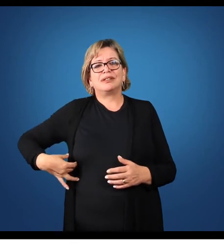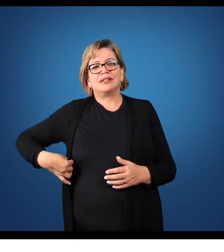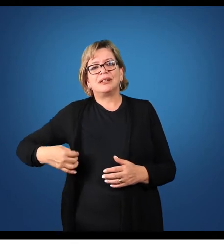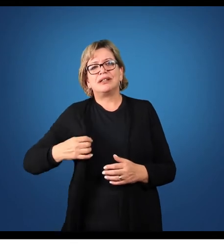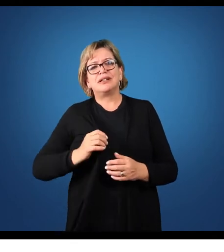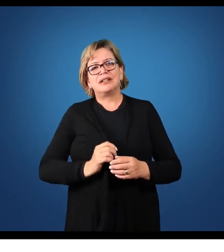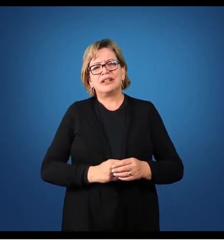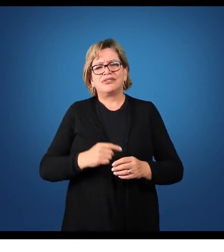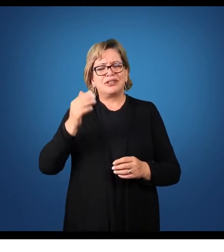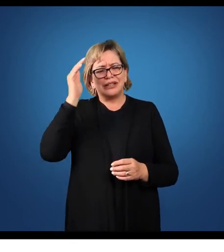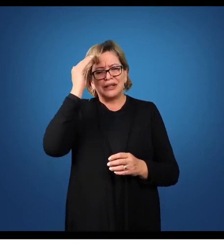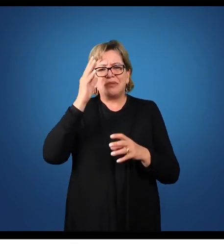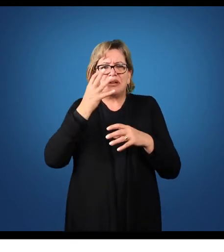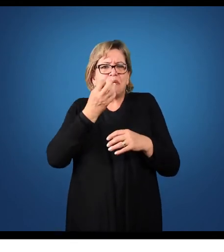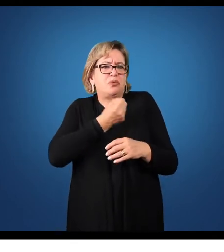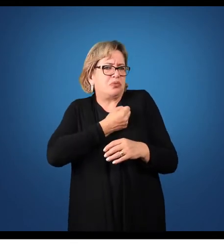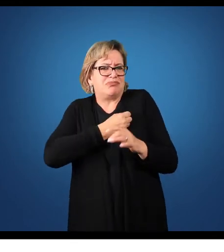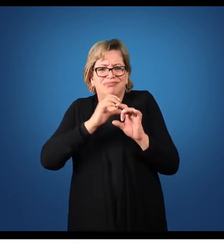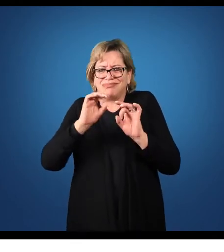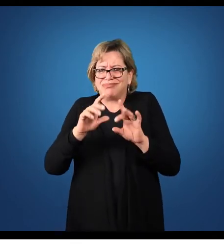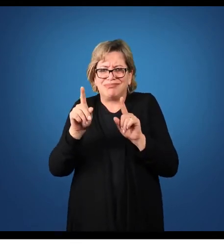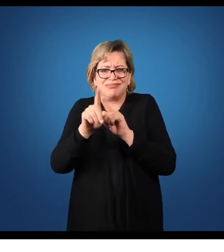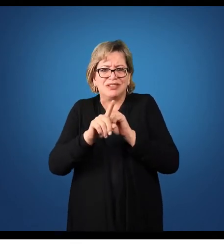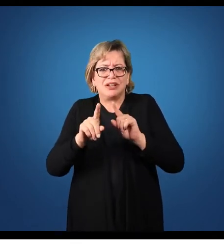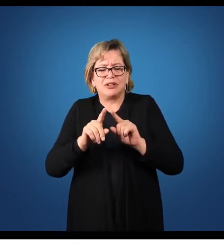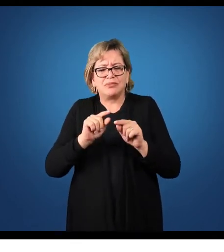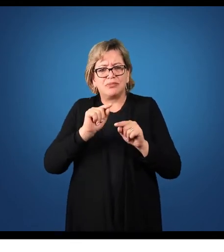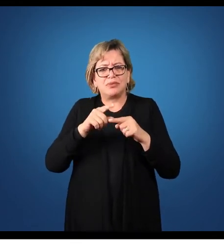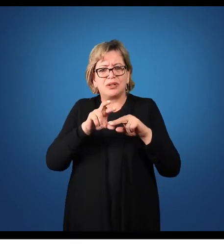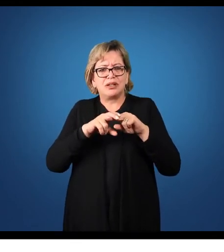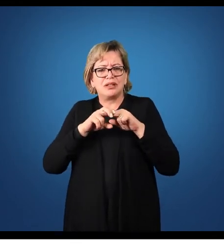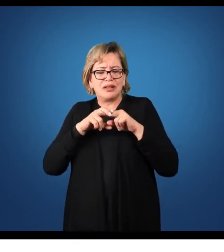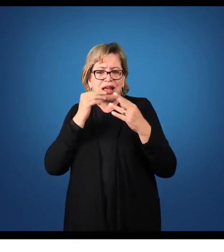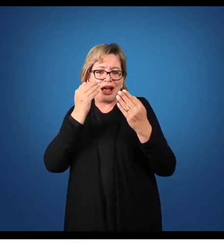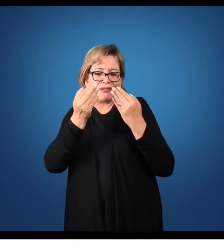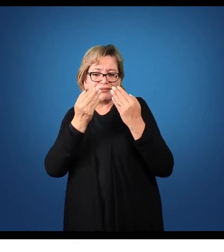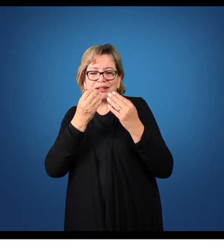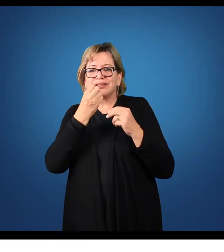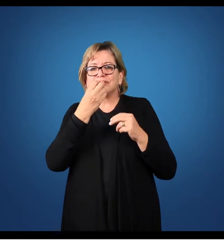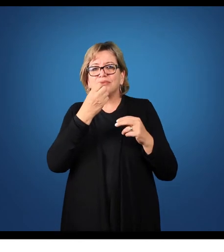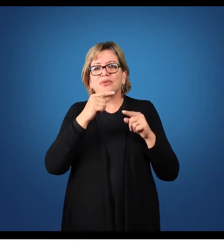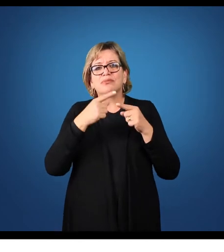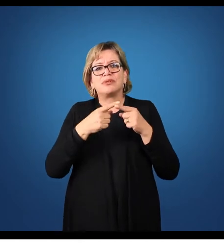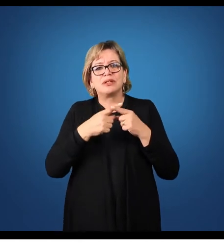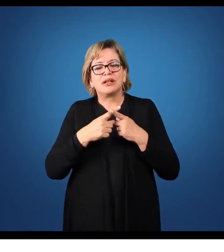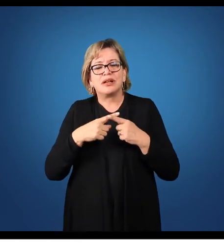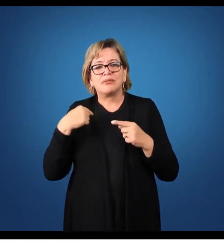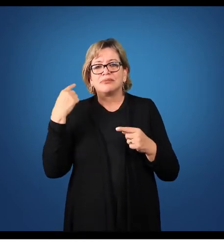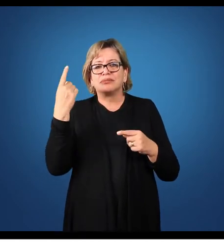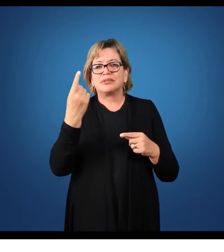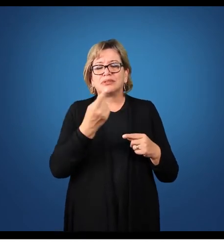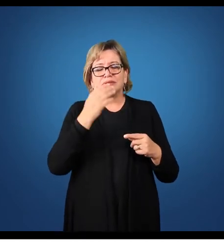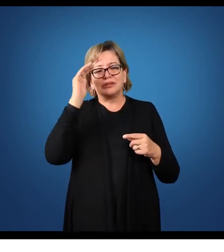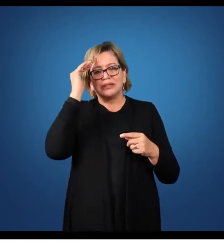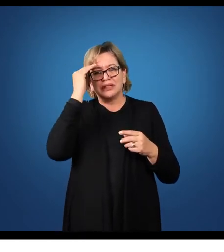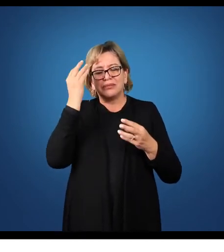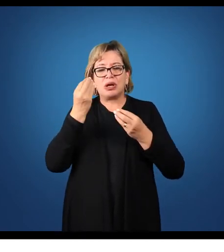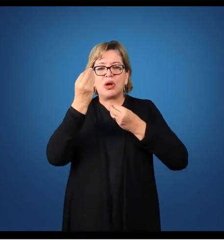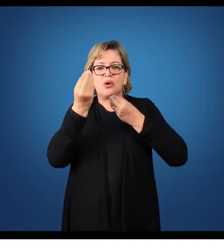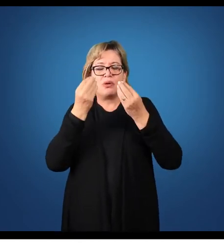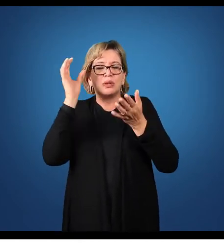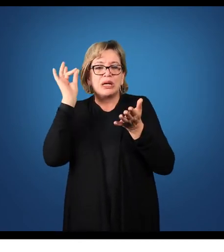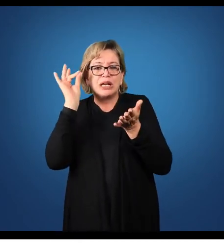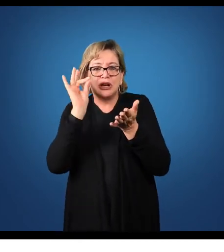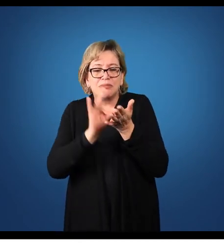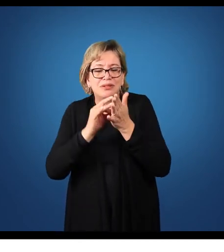Apenas ter o número não me interessa. E esta análise serve para quê? Para saber realmente como está aquela